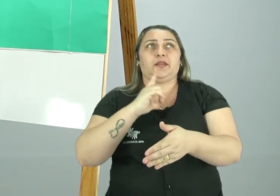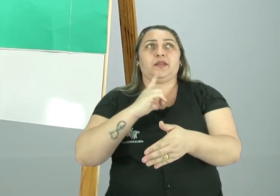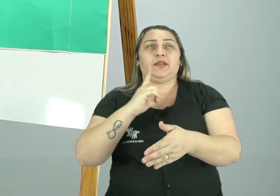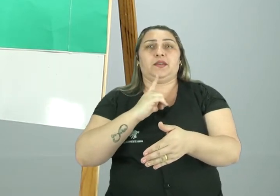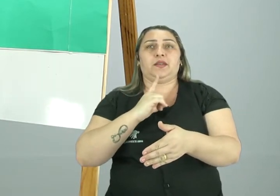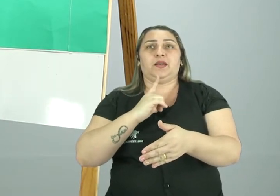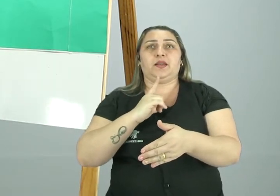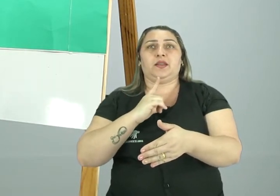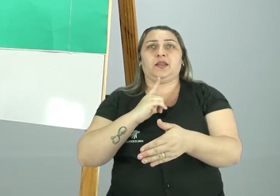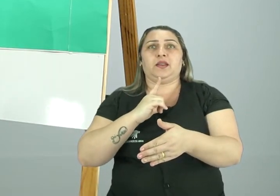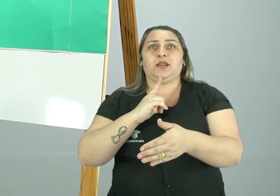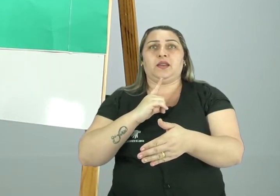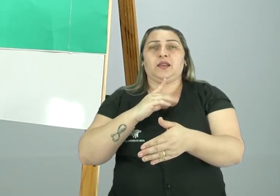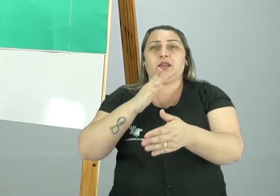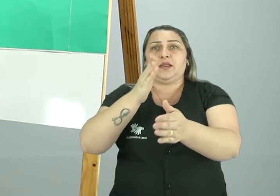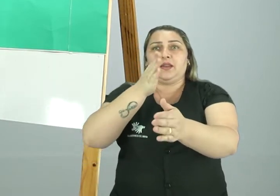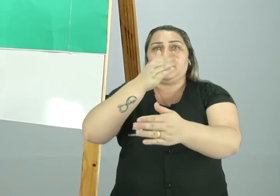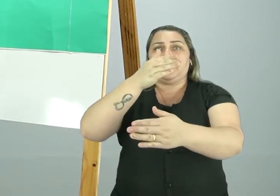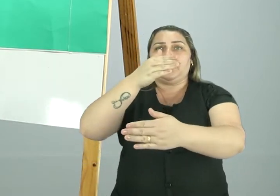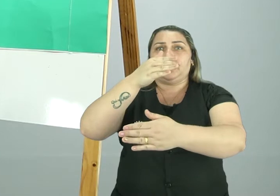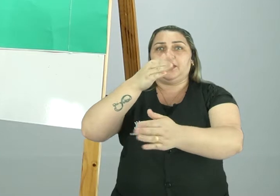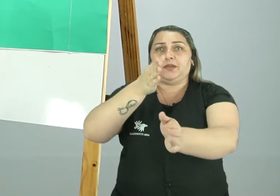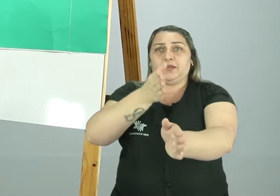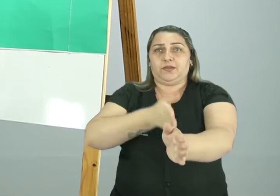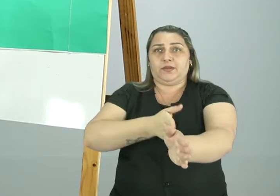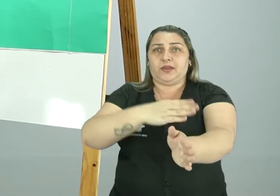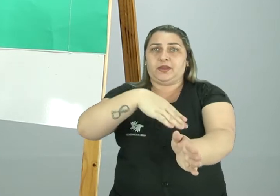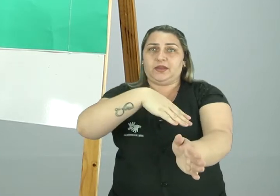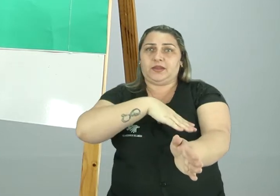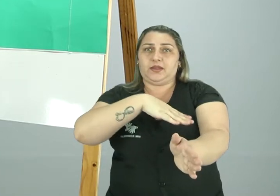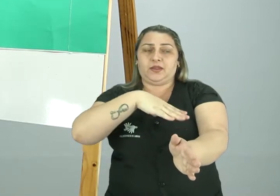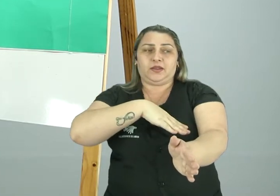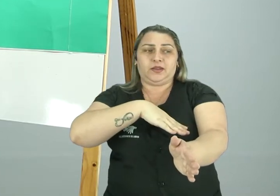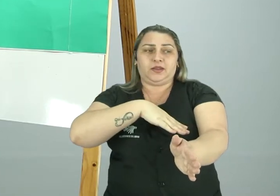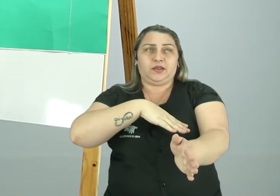está dividindo a cidade. Observem.